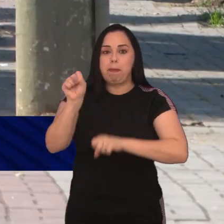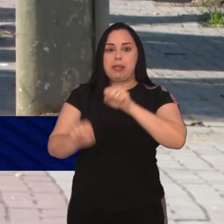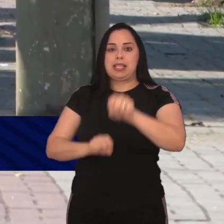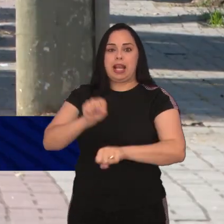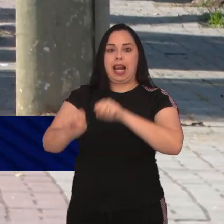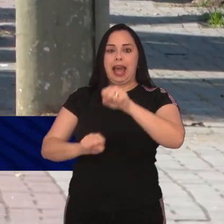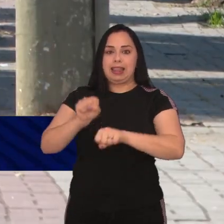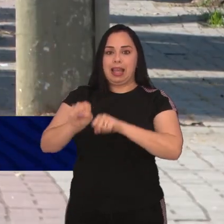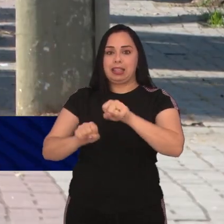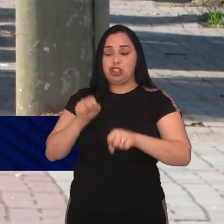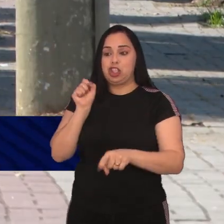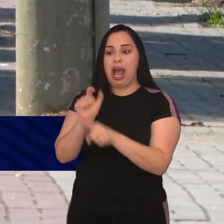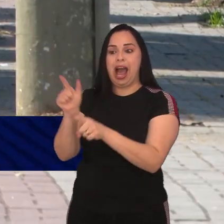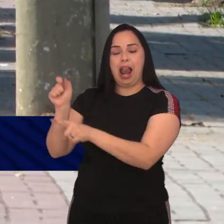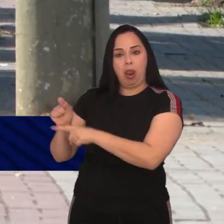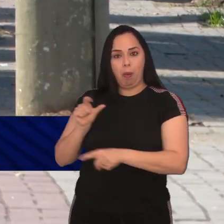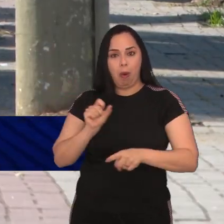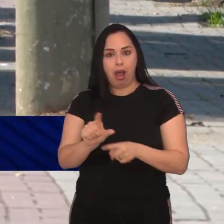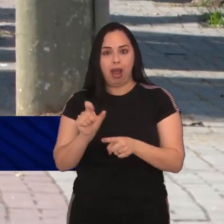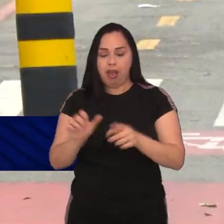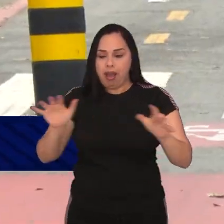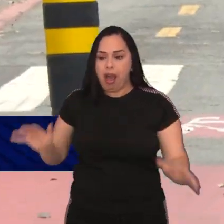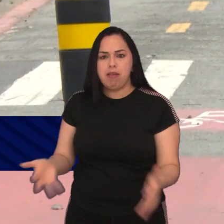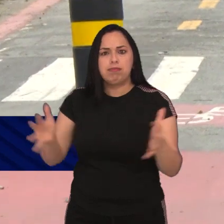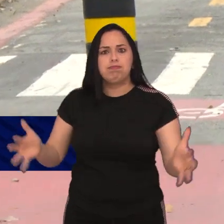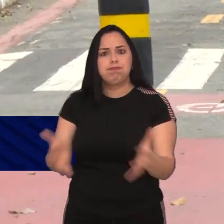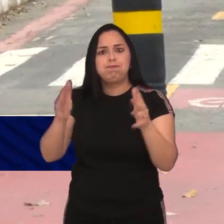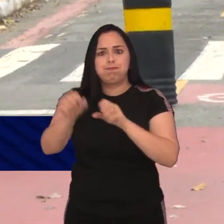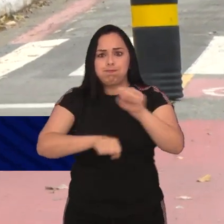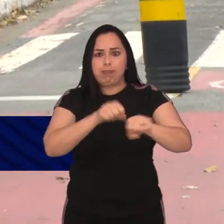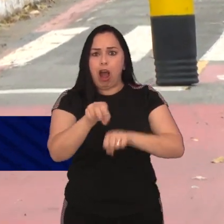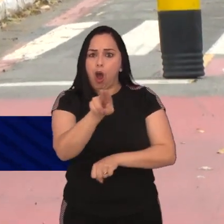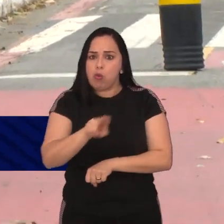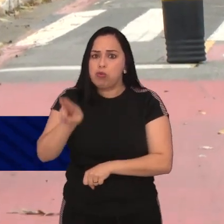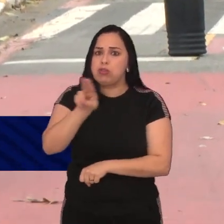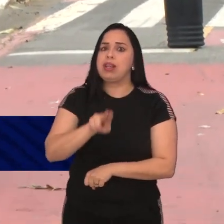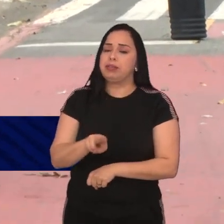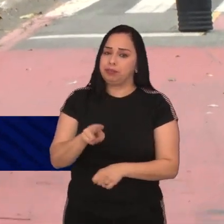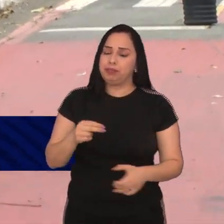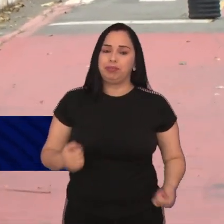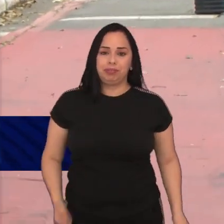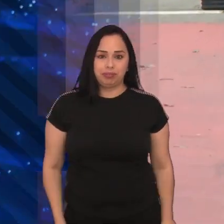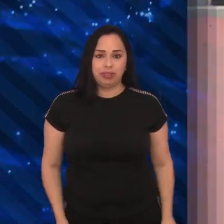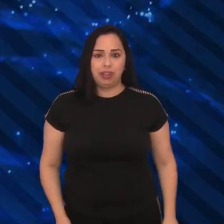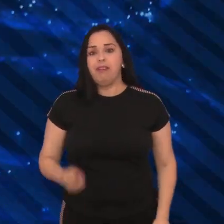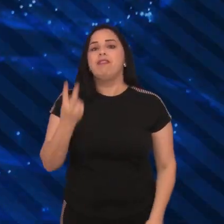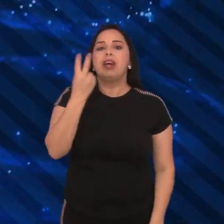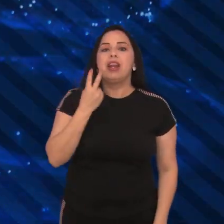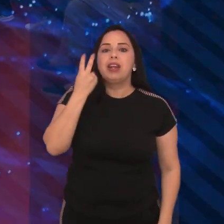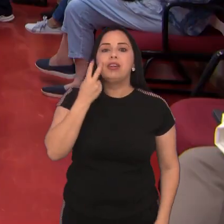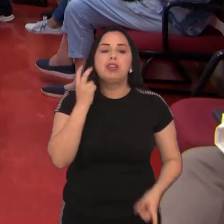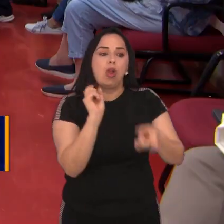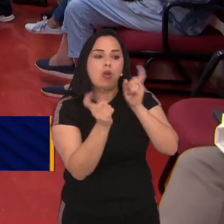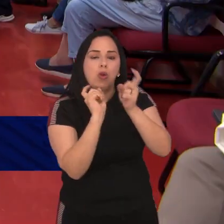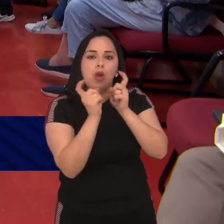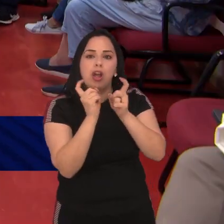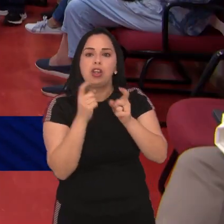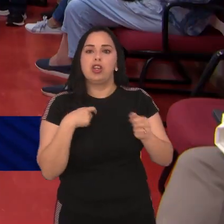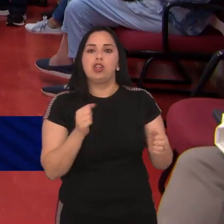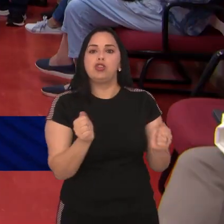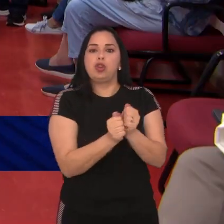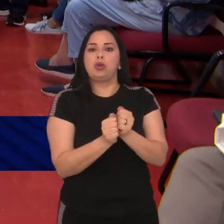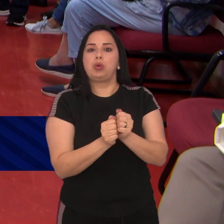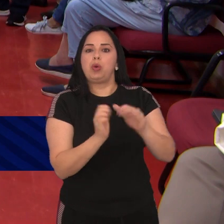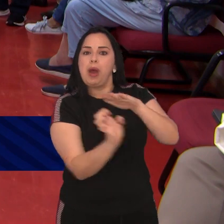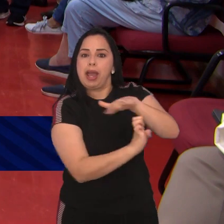programa de bicicletas compartilhadas na cidade. A meta é incentivar o uso das bikes como transporte. Vereadores se reúnem